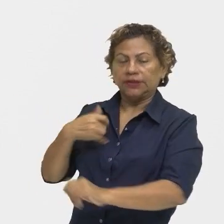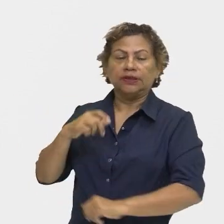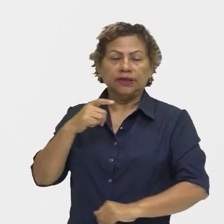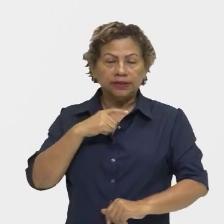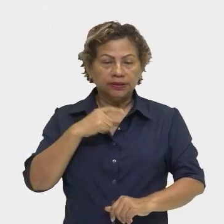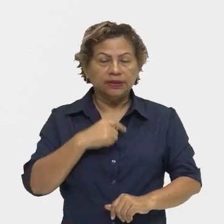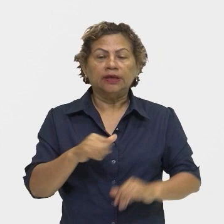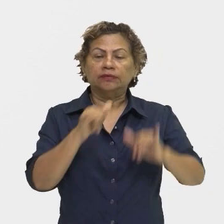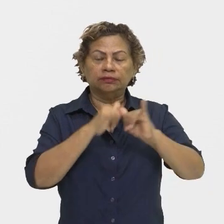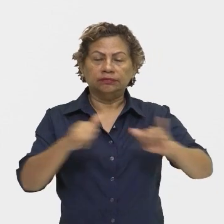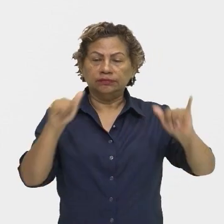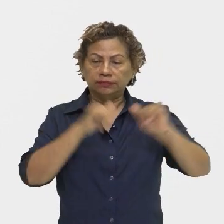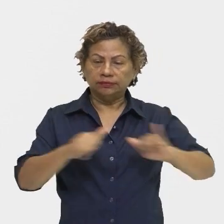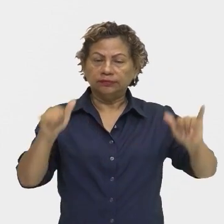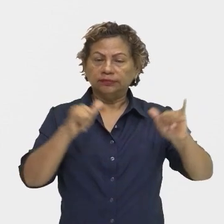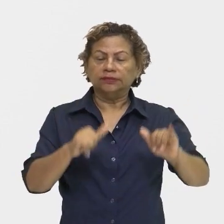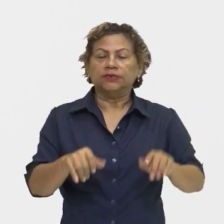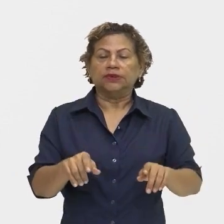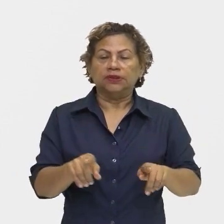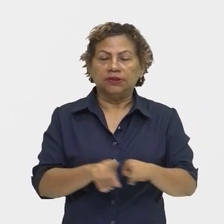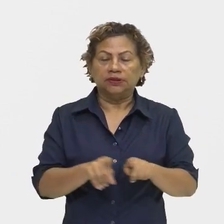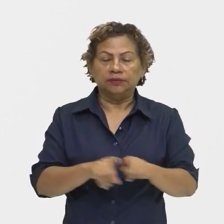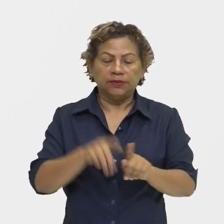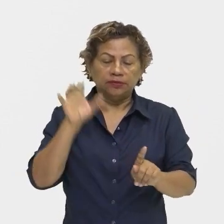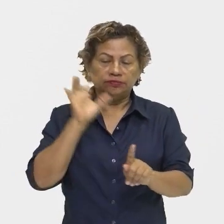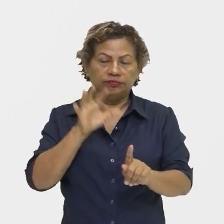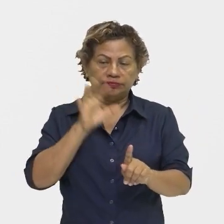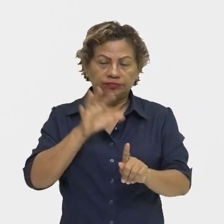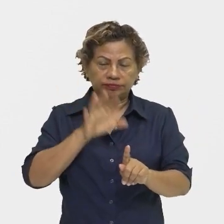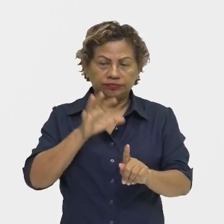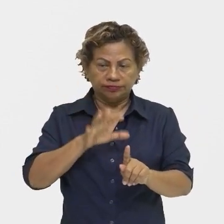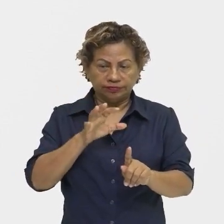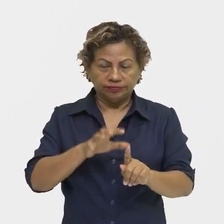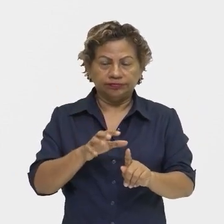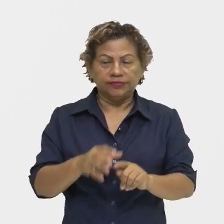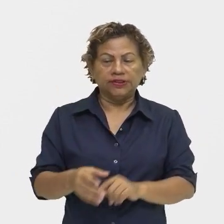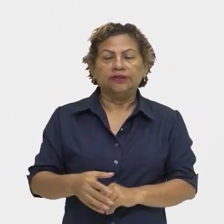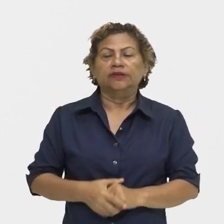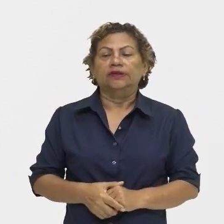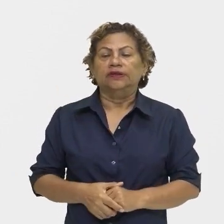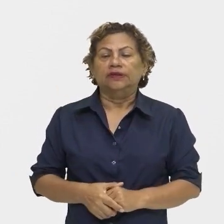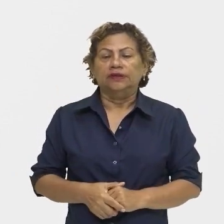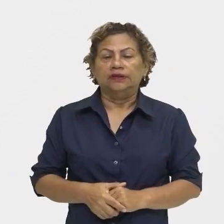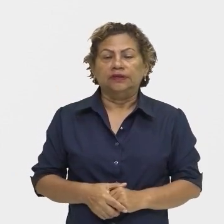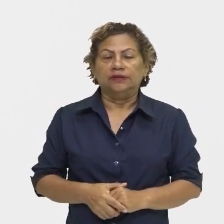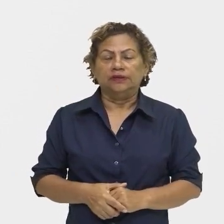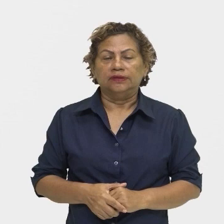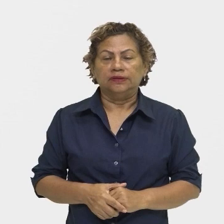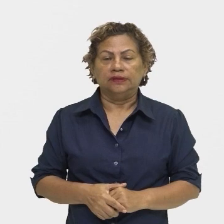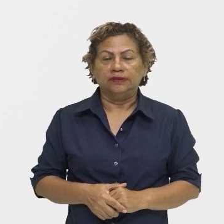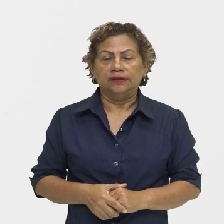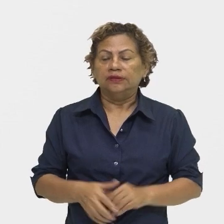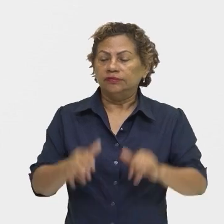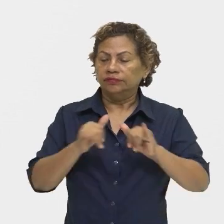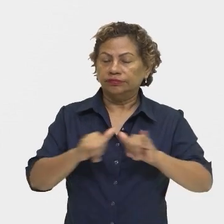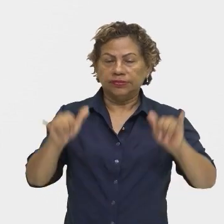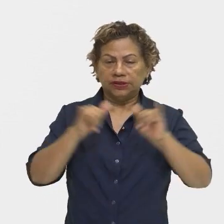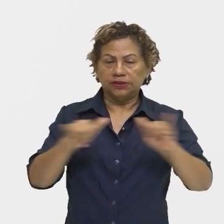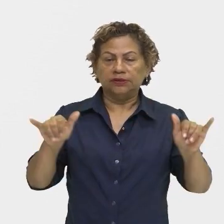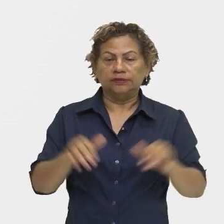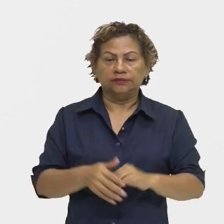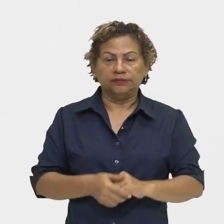discursos políticos, a fim de influenciar o receptor por meio da mensagem. Então, nessa